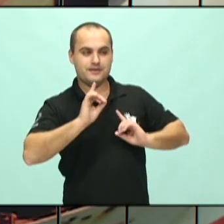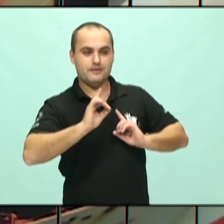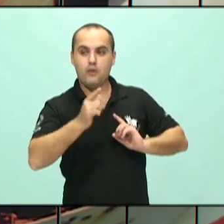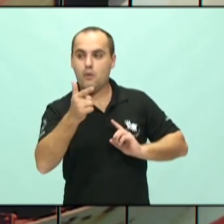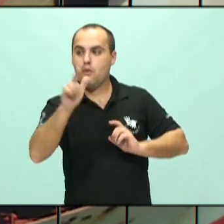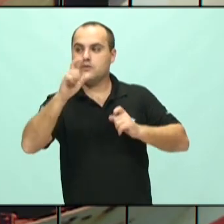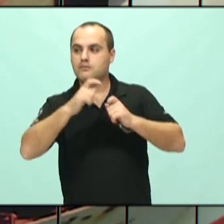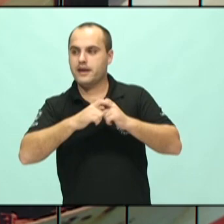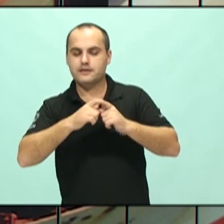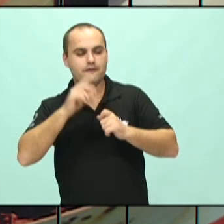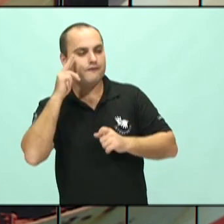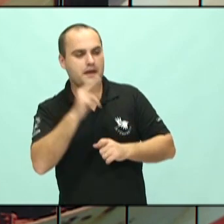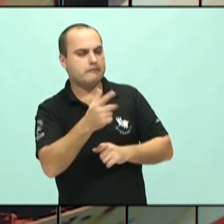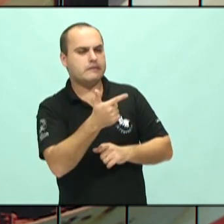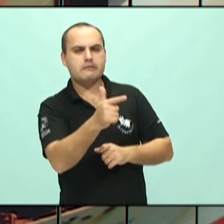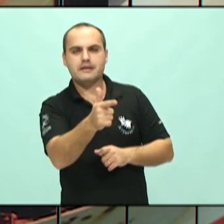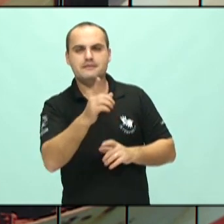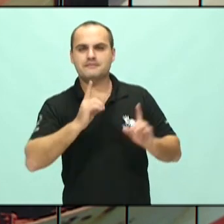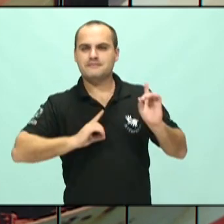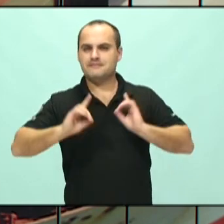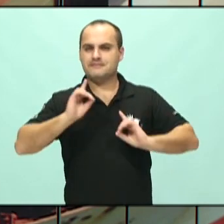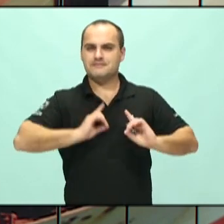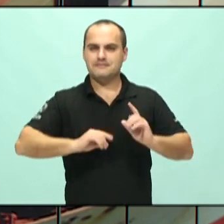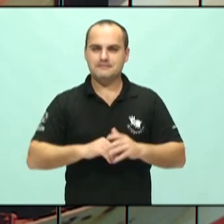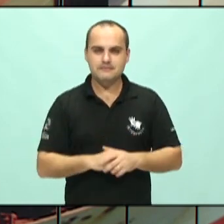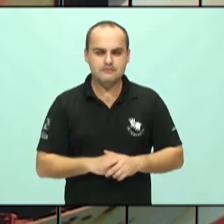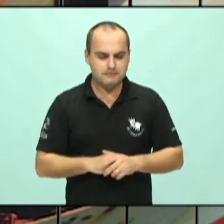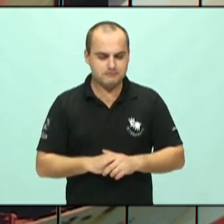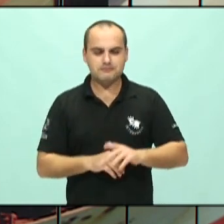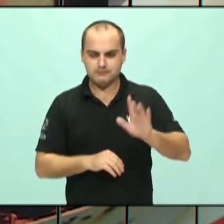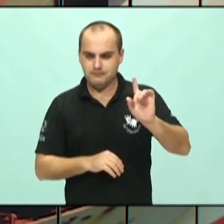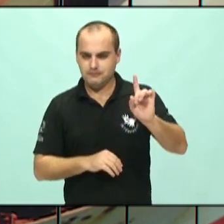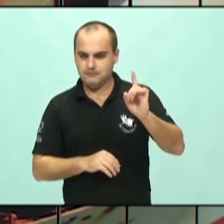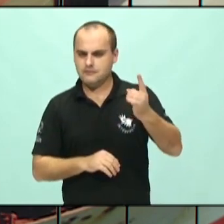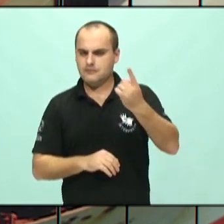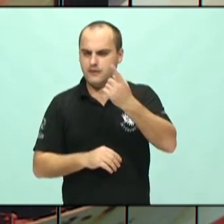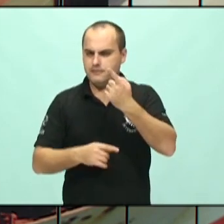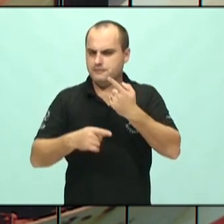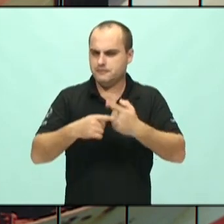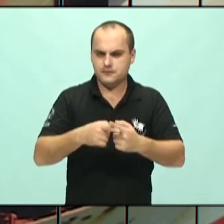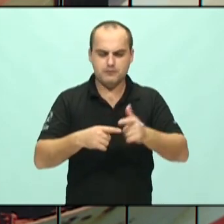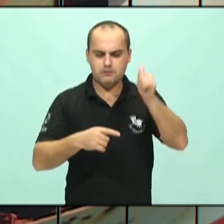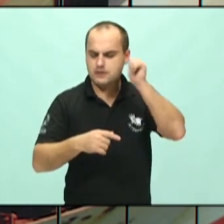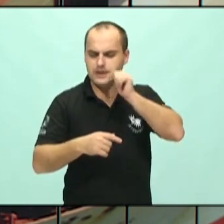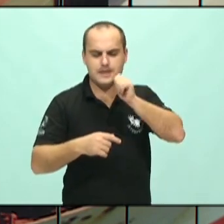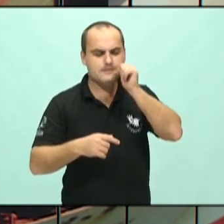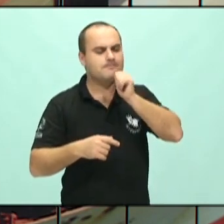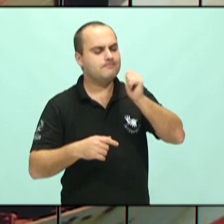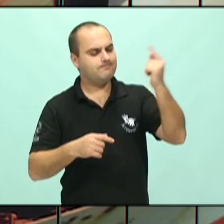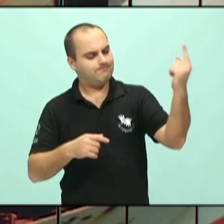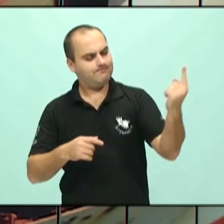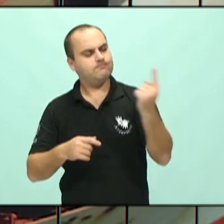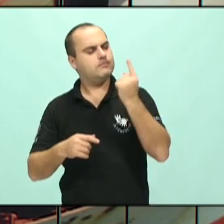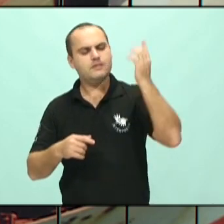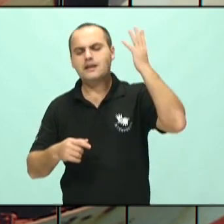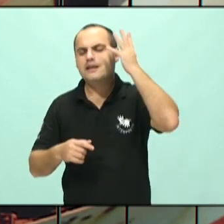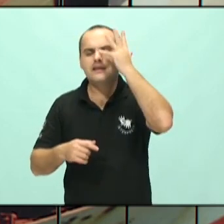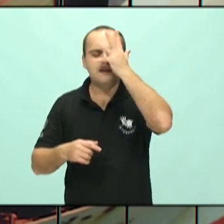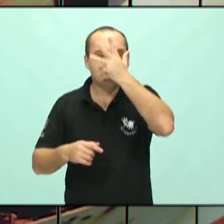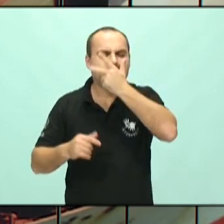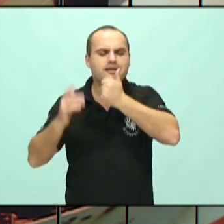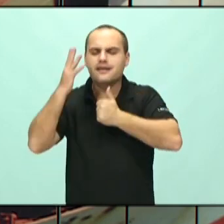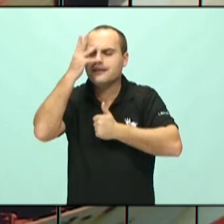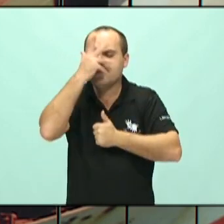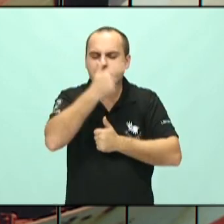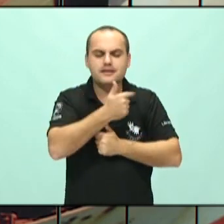Uma vez eu atendi uma paciente, uma pessoa assim, uma mulher muito bonita, deslumbrante, assim. E ela chegou no meu consultório e falou, doutor,